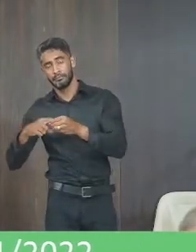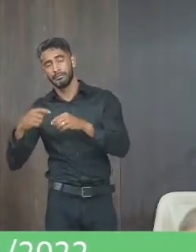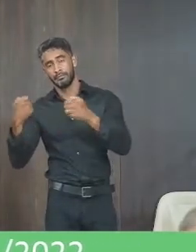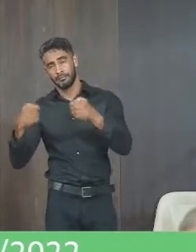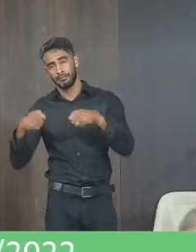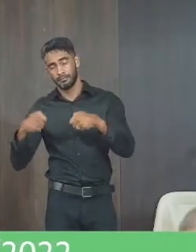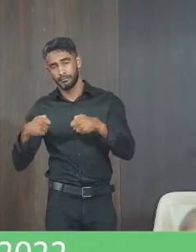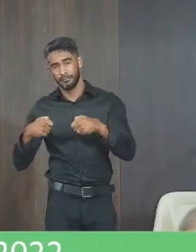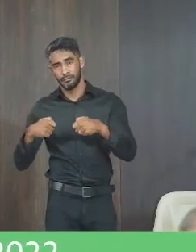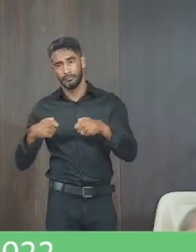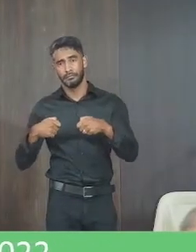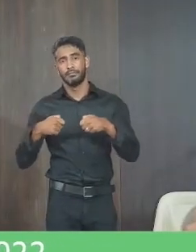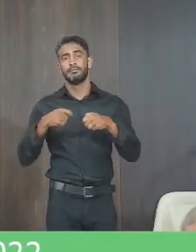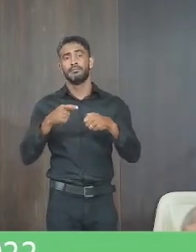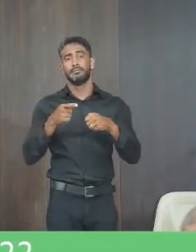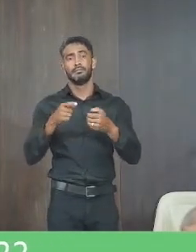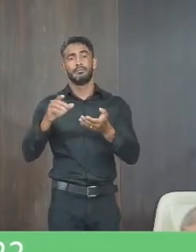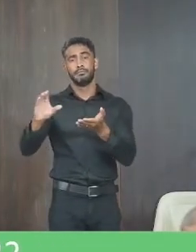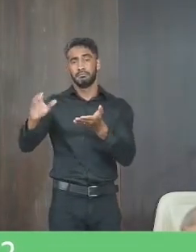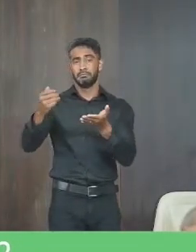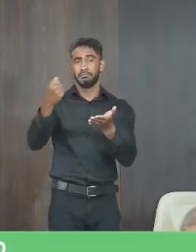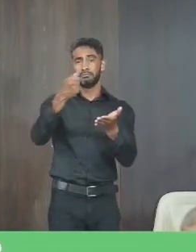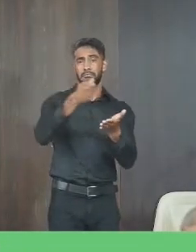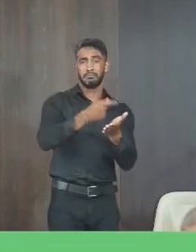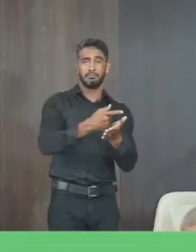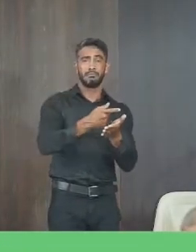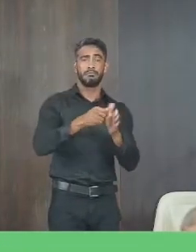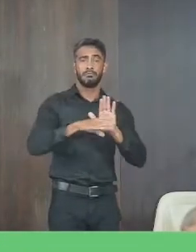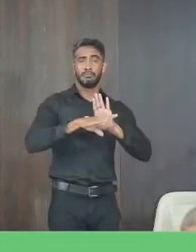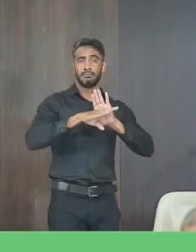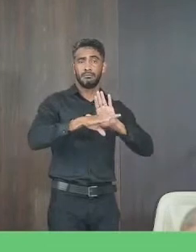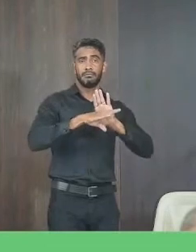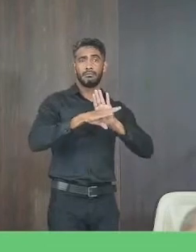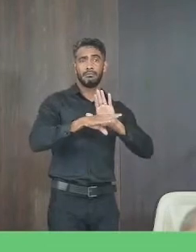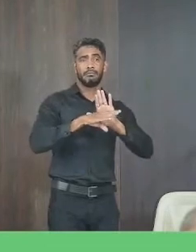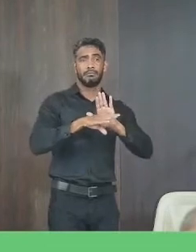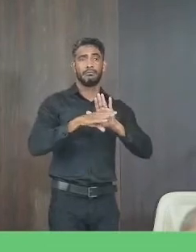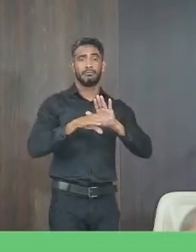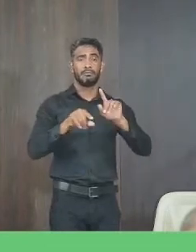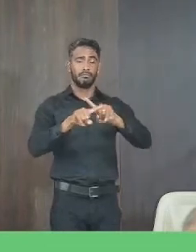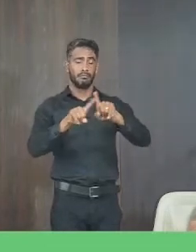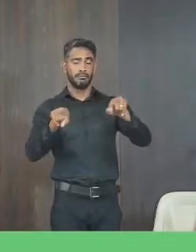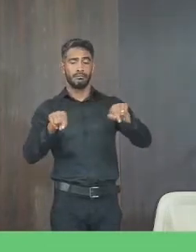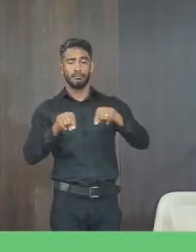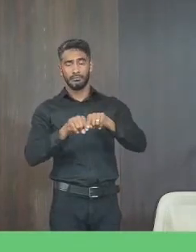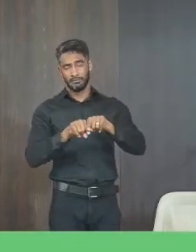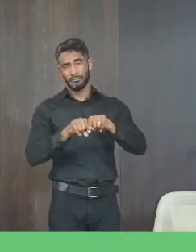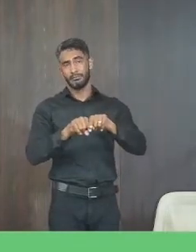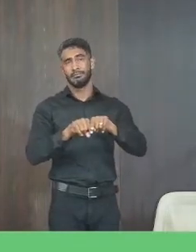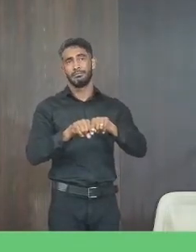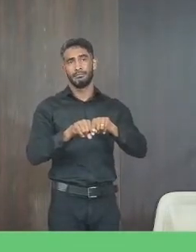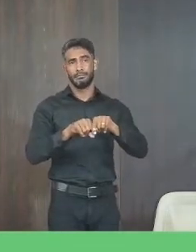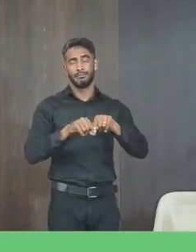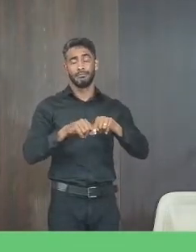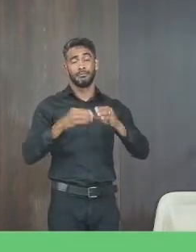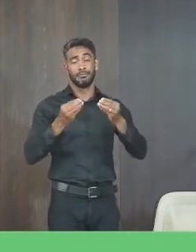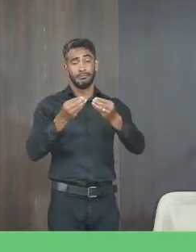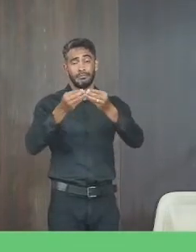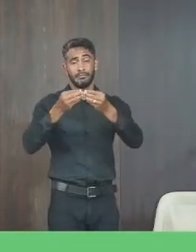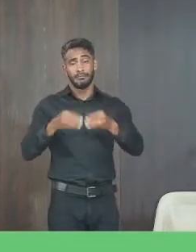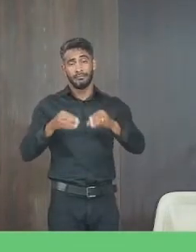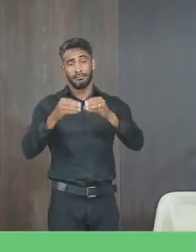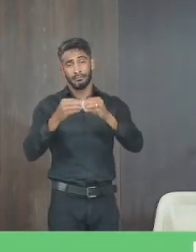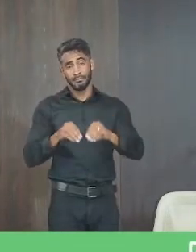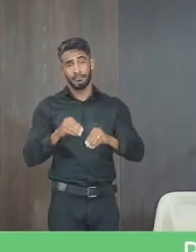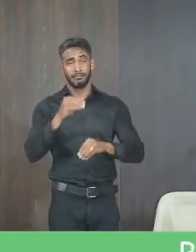também exige e eles estão recebendo como auxiliar já falei nesta casa várias vezes eles estão tendo prejuízo